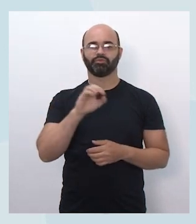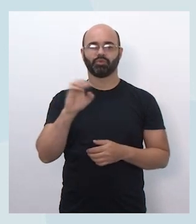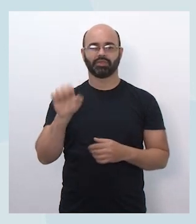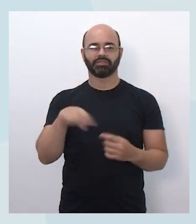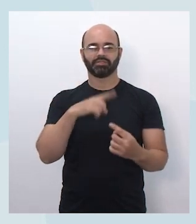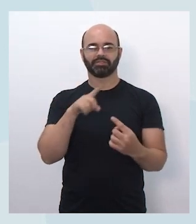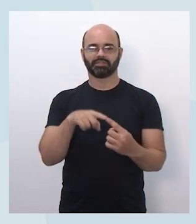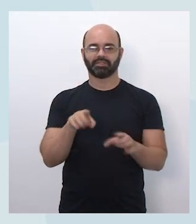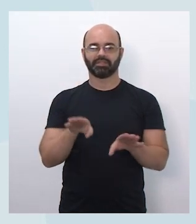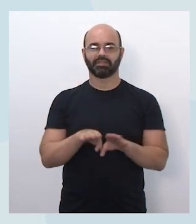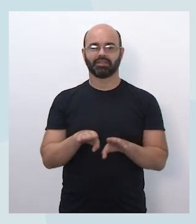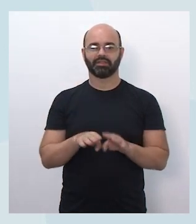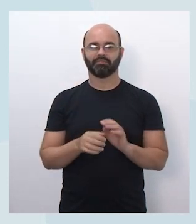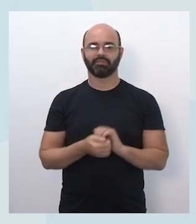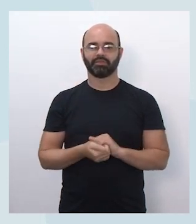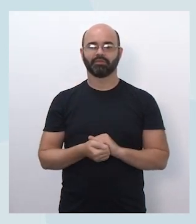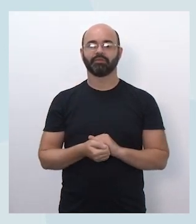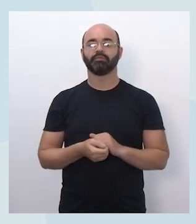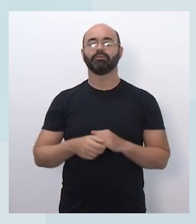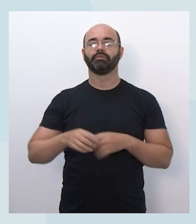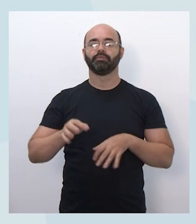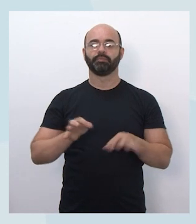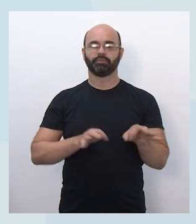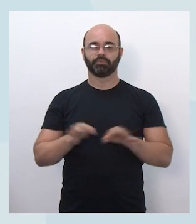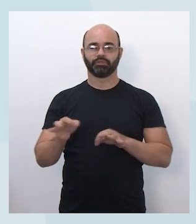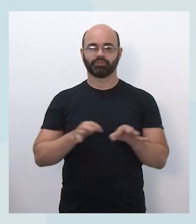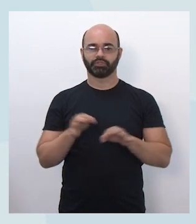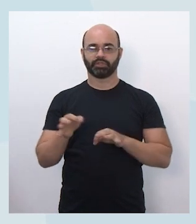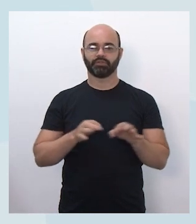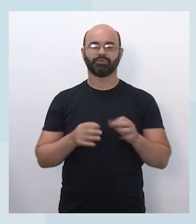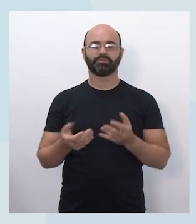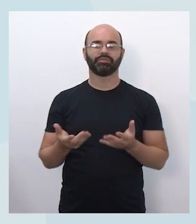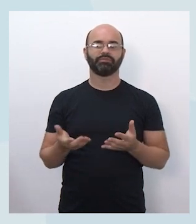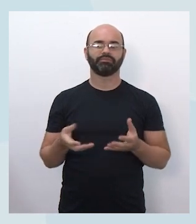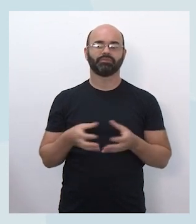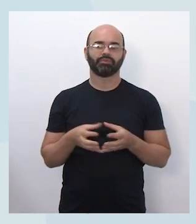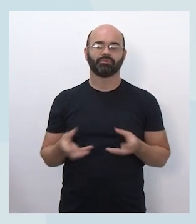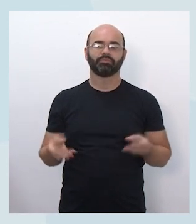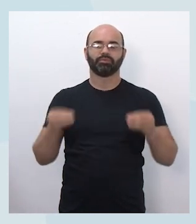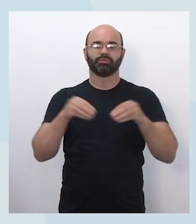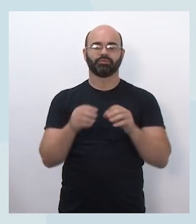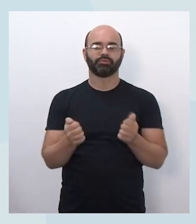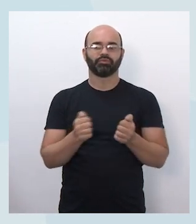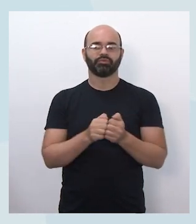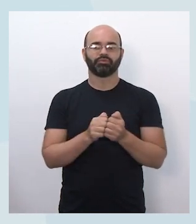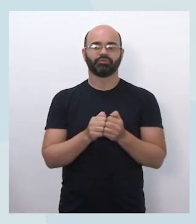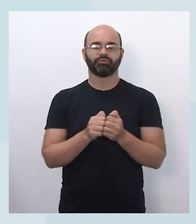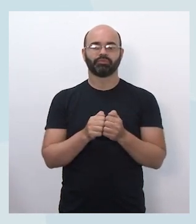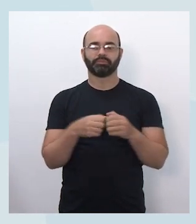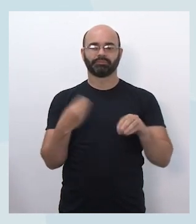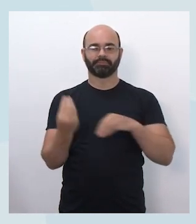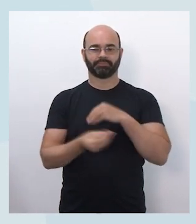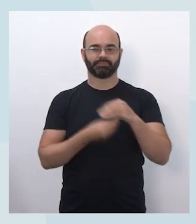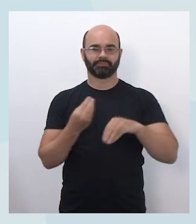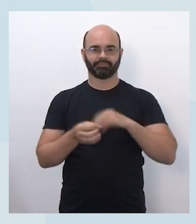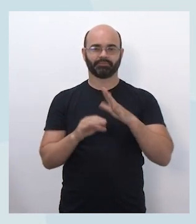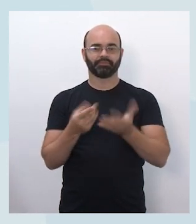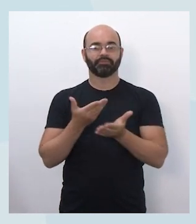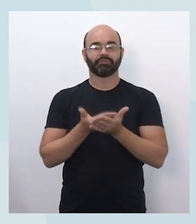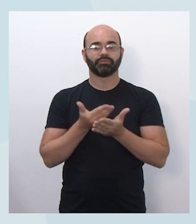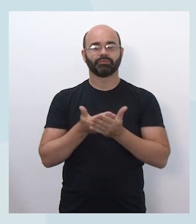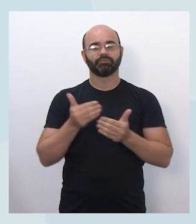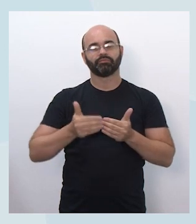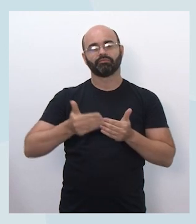gente, muito central, que são esses projetos práticos, integradores do processo de ensino híbrido, que vão ser desenvolvidos ao longo